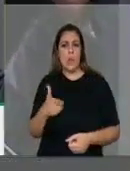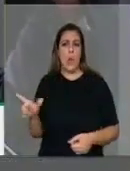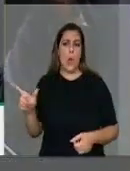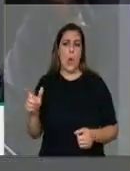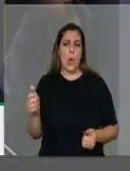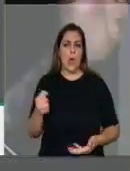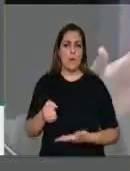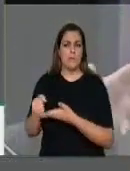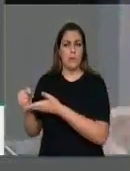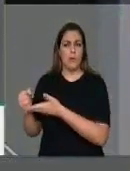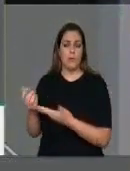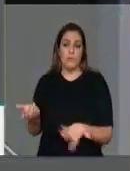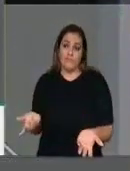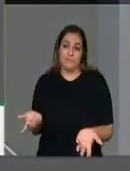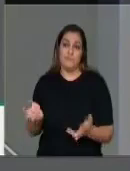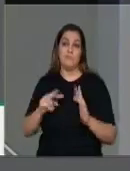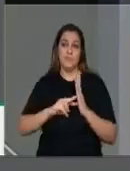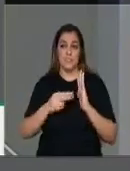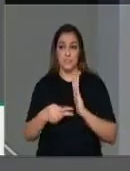que compra.